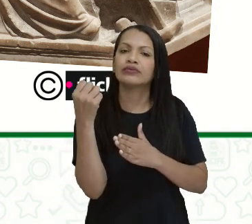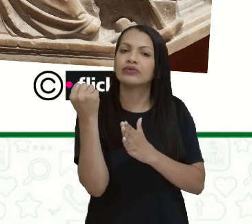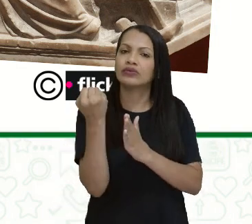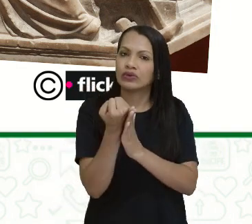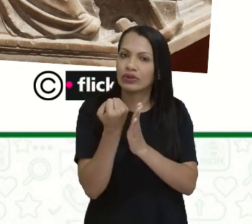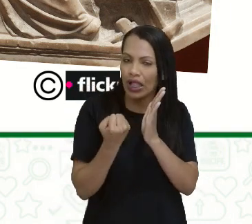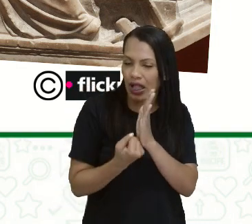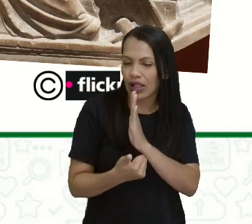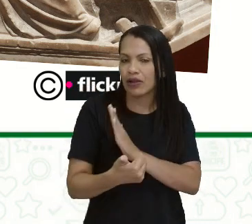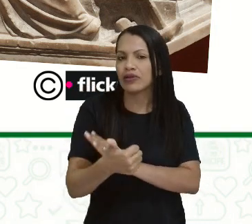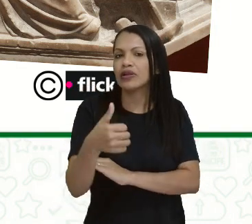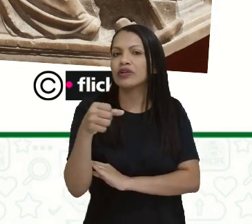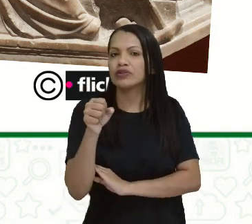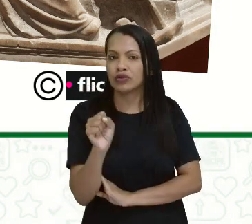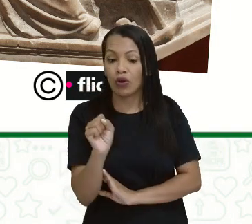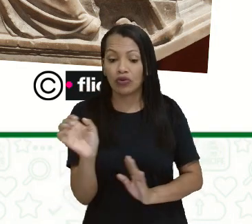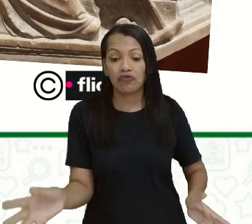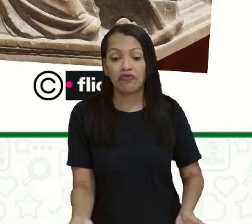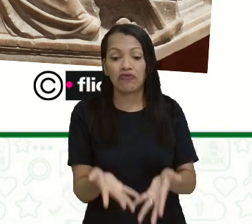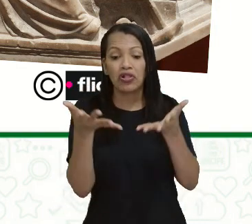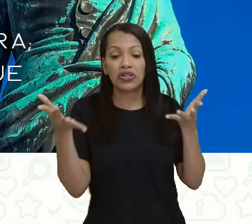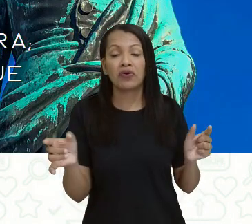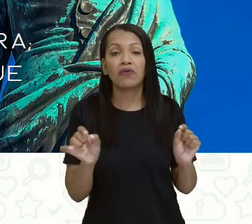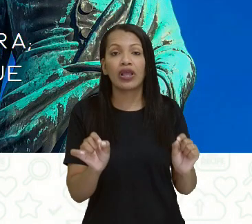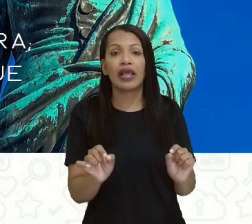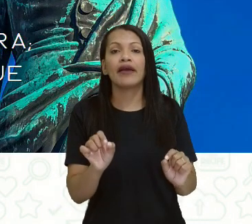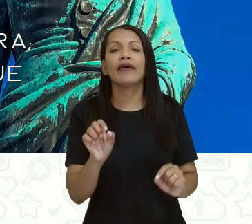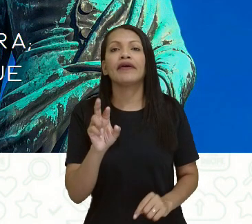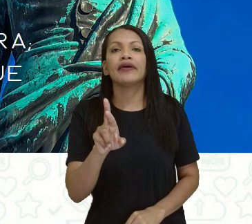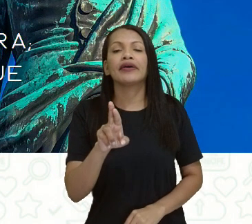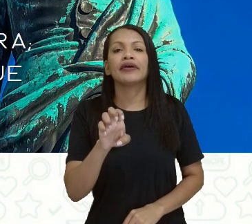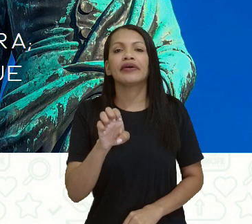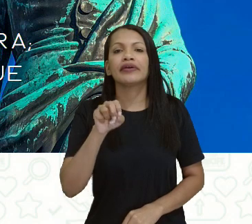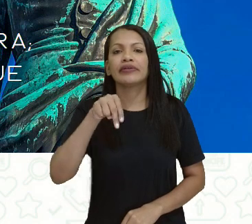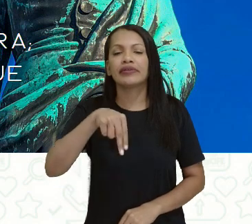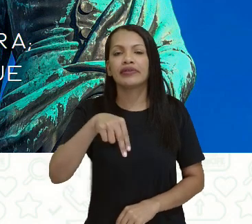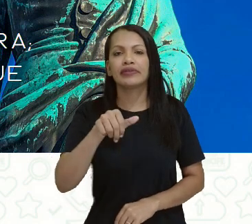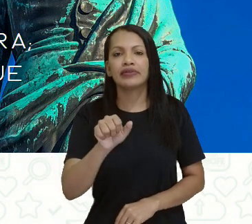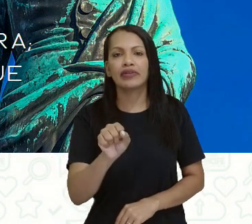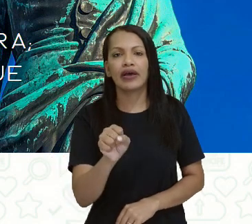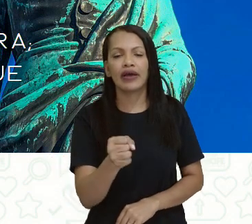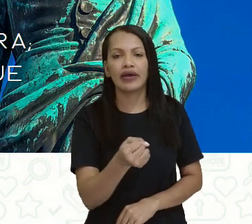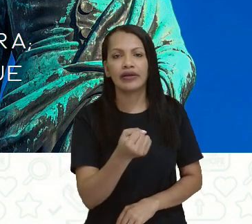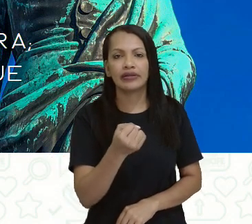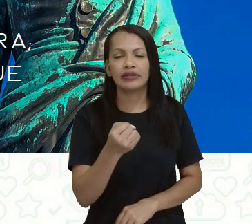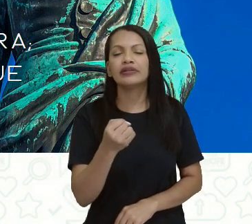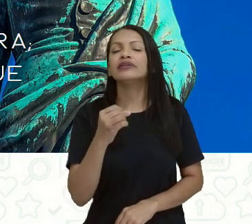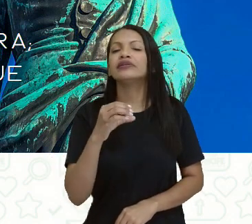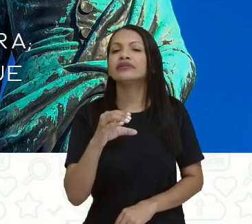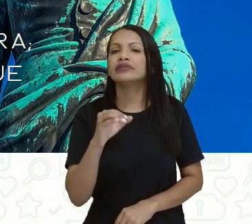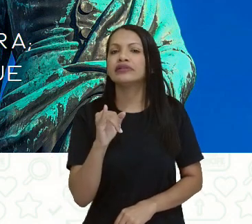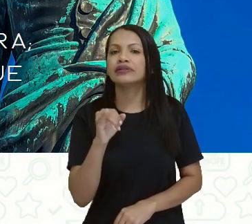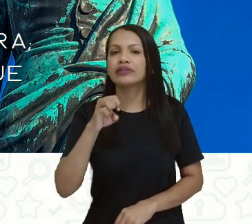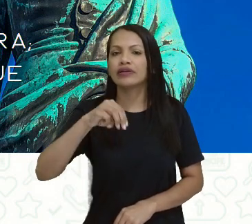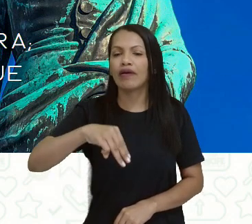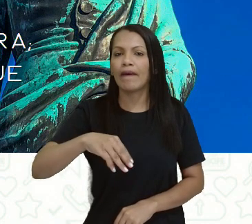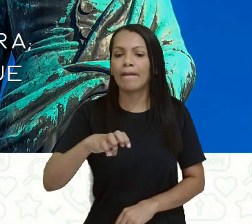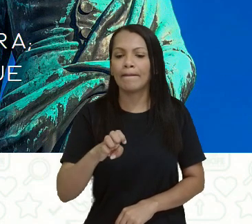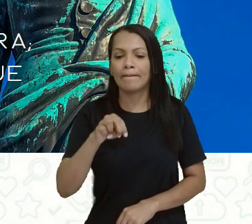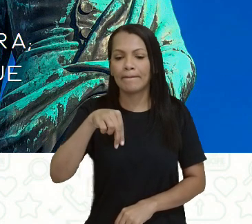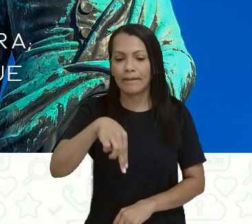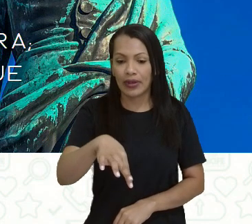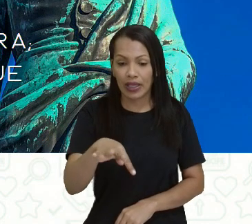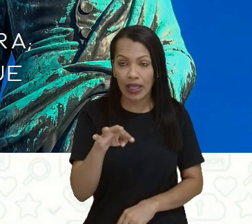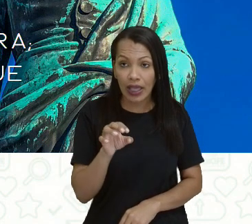Então, essas obras artísticas feitas nesse período é que são considerados clássicos